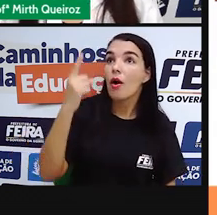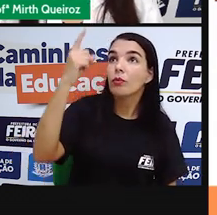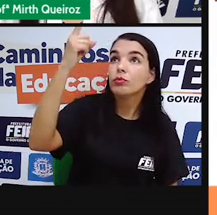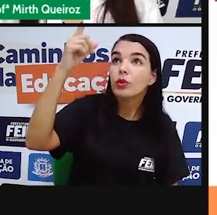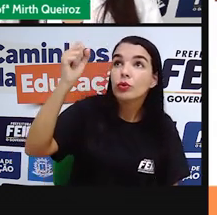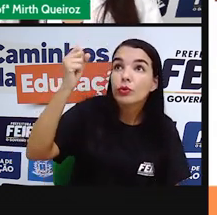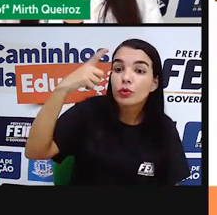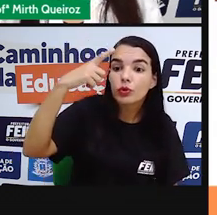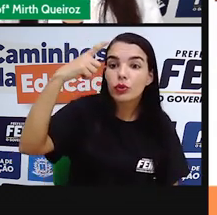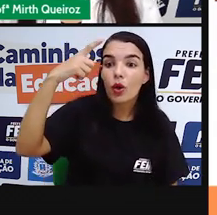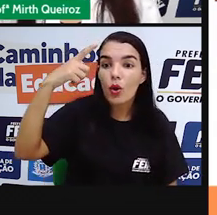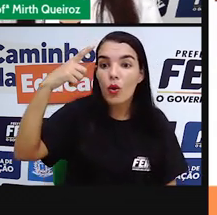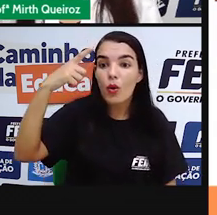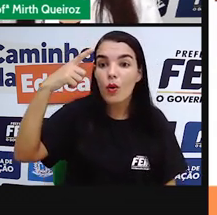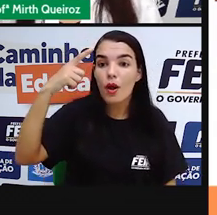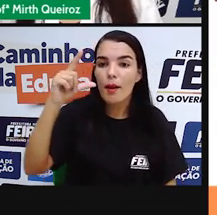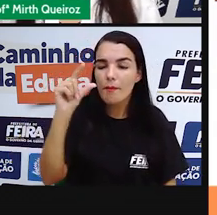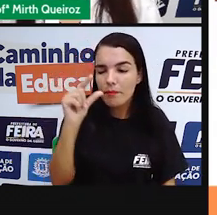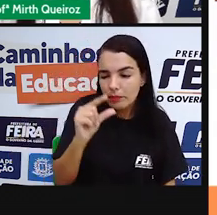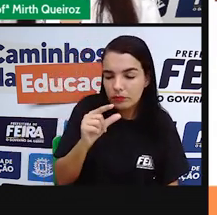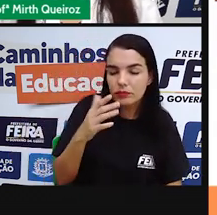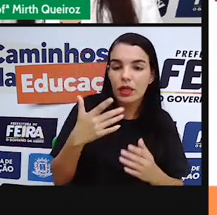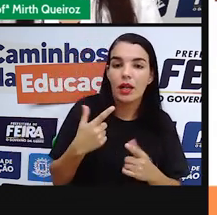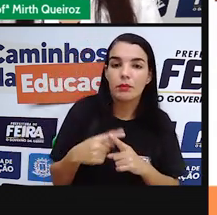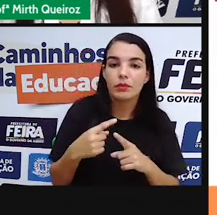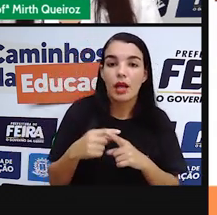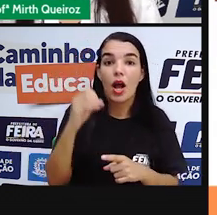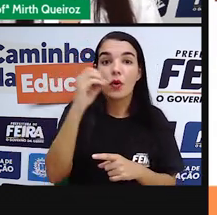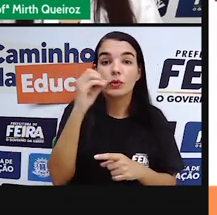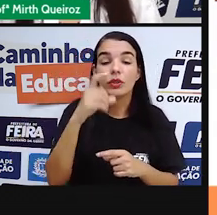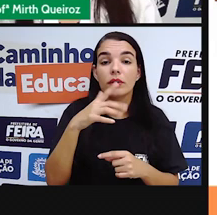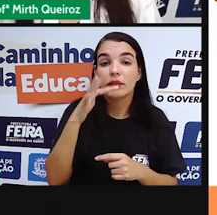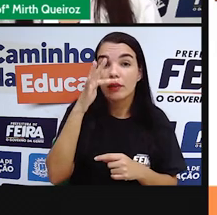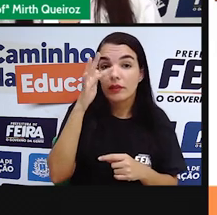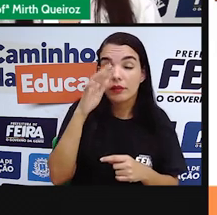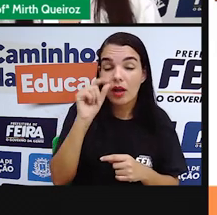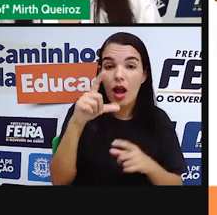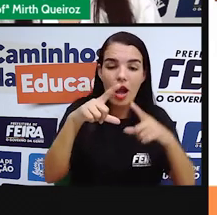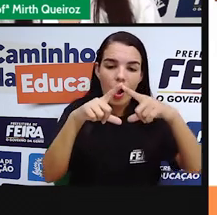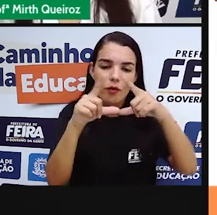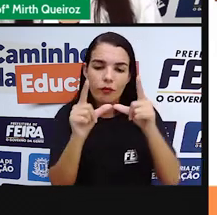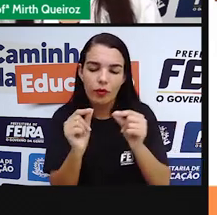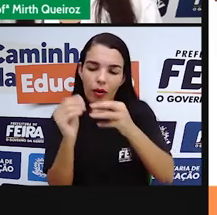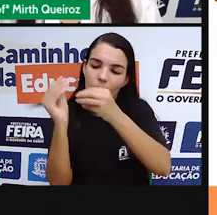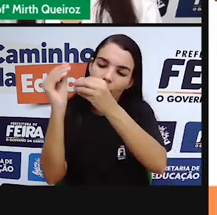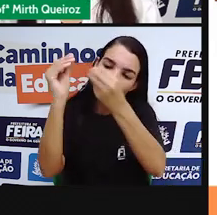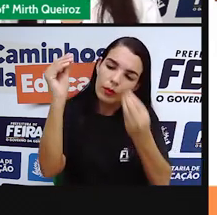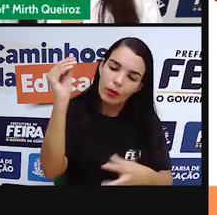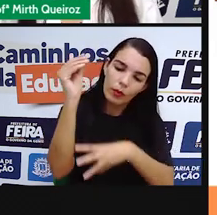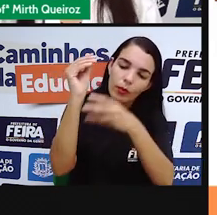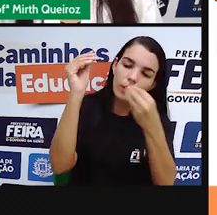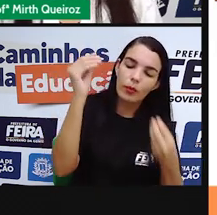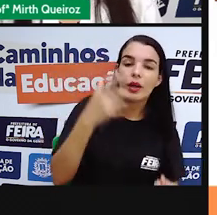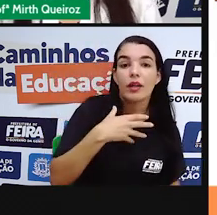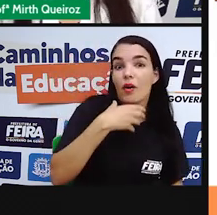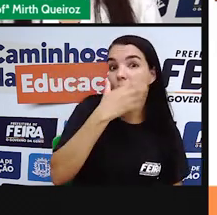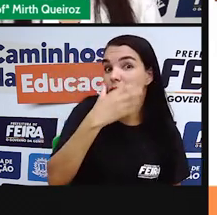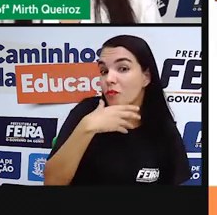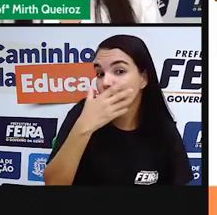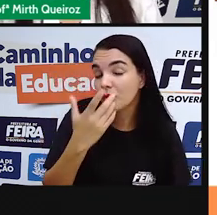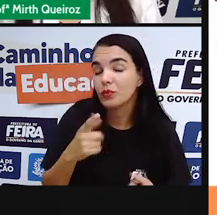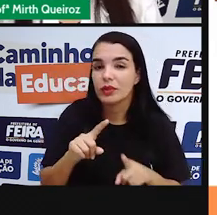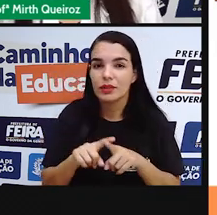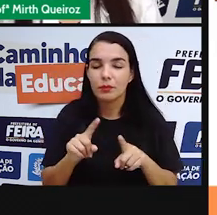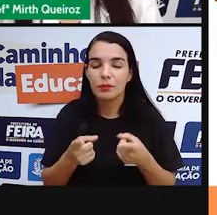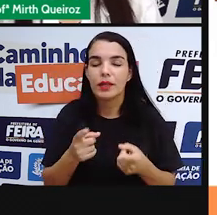do dia. Sabendo que o outono é a estação em que as folhas caem, a estação dos frutos e já o inverno é a